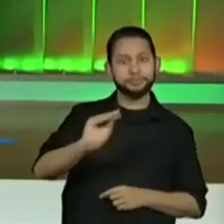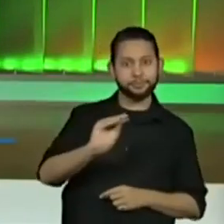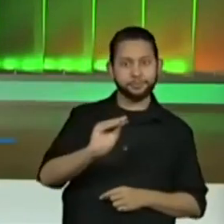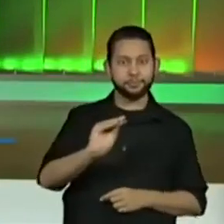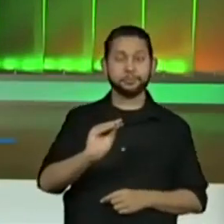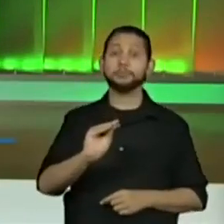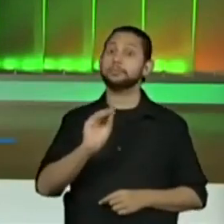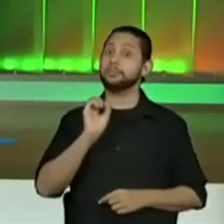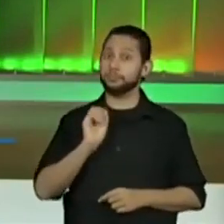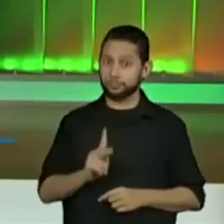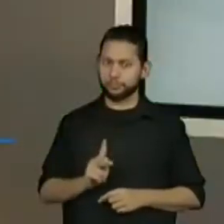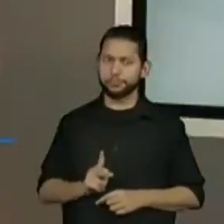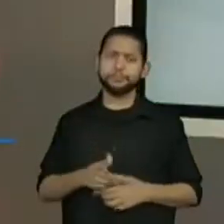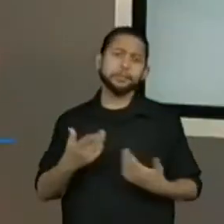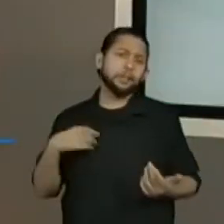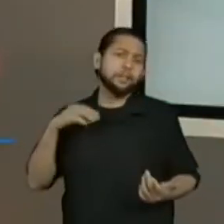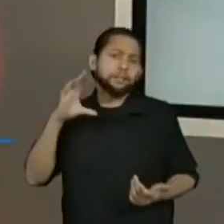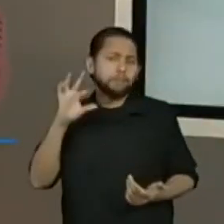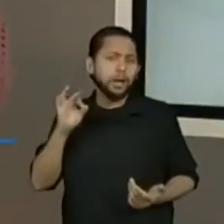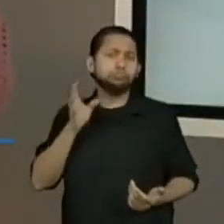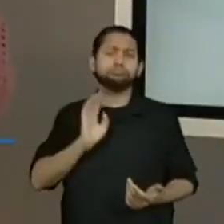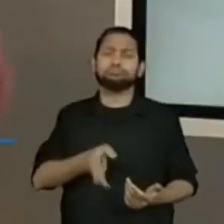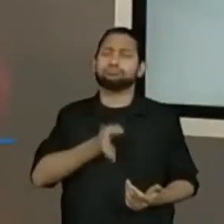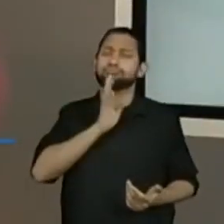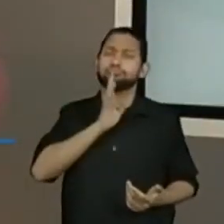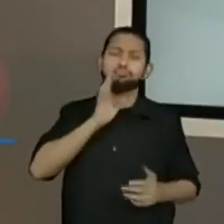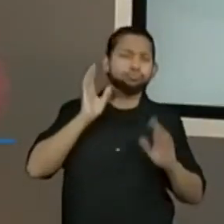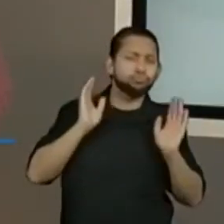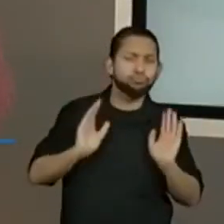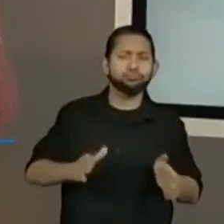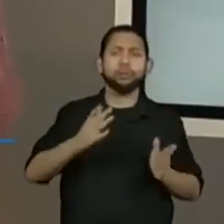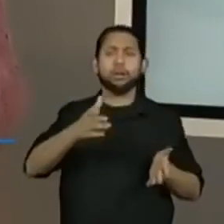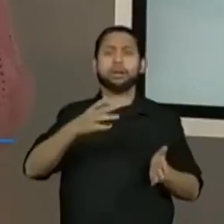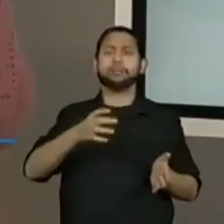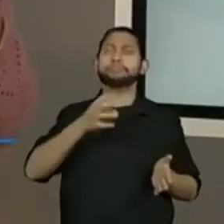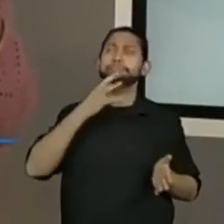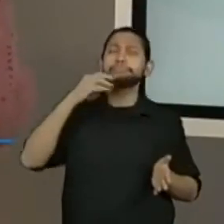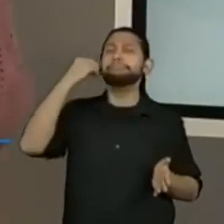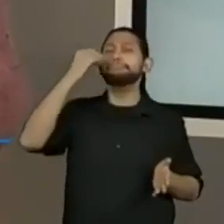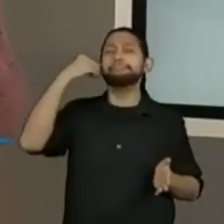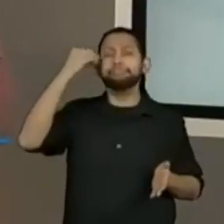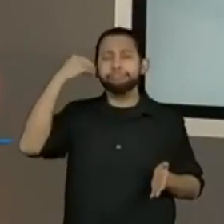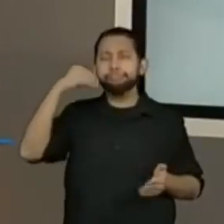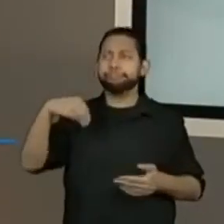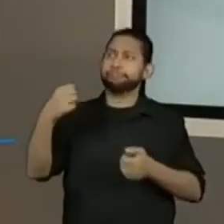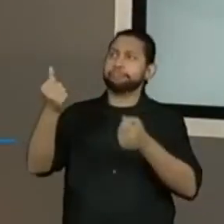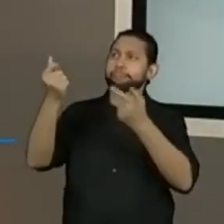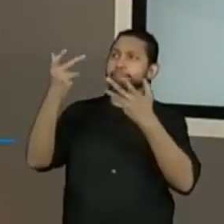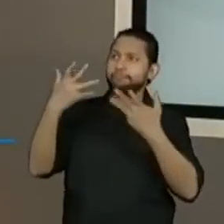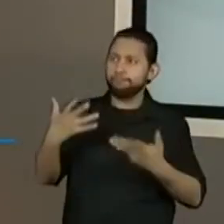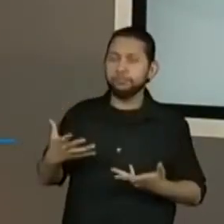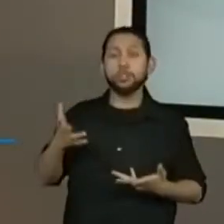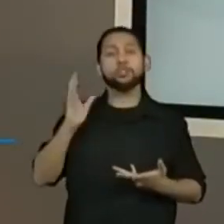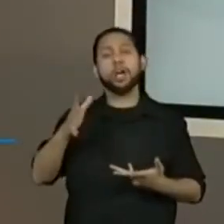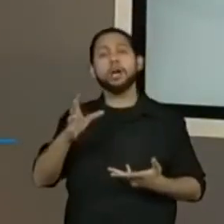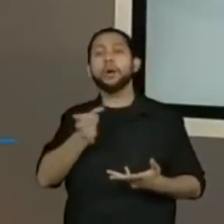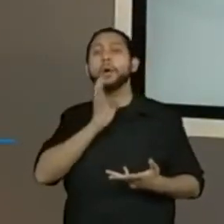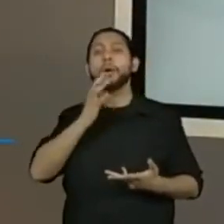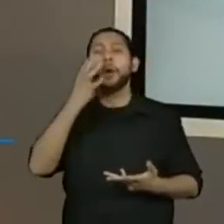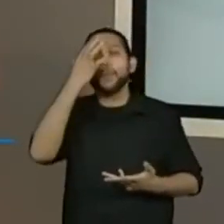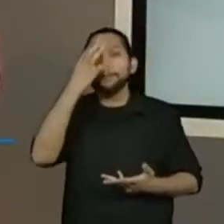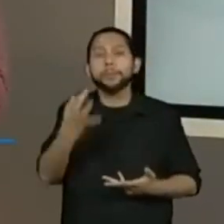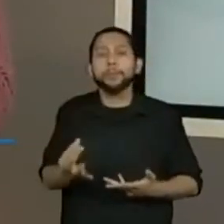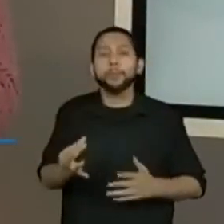retirou. Então, fábulas que nós já trabalhamos aí. Então, vocês conhecem, já trabalhamos compreensão dessas fábulas.